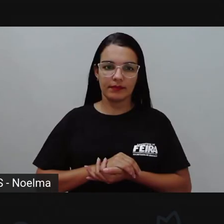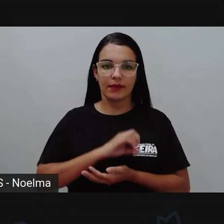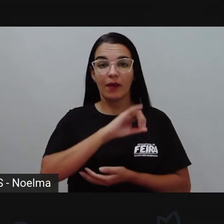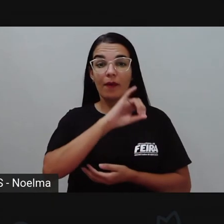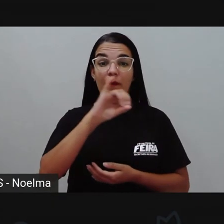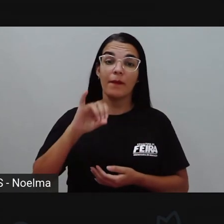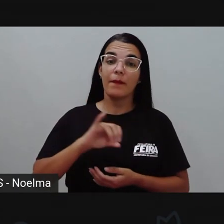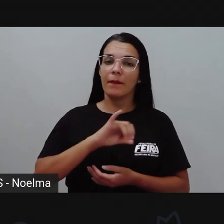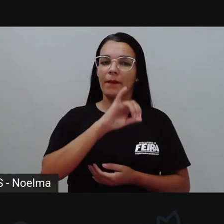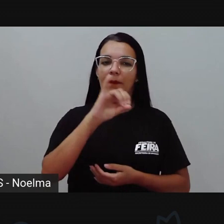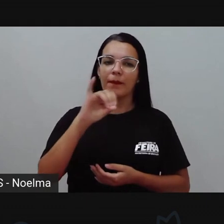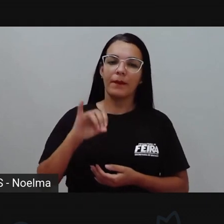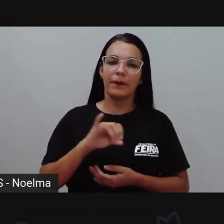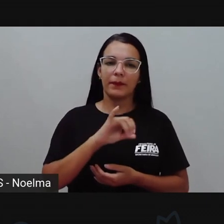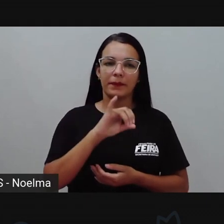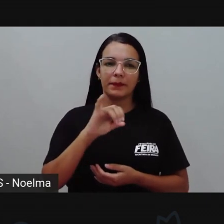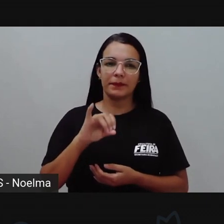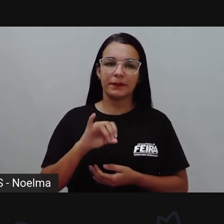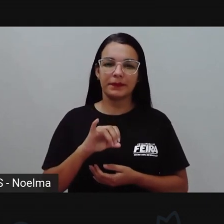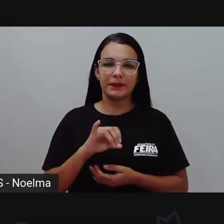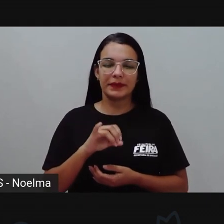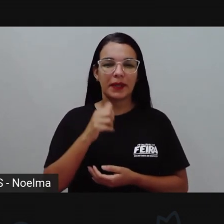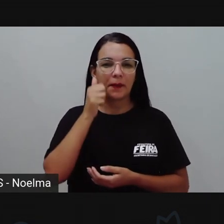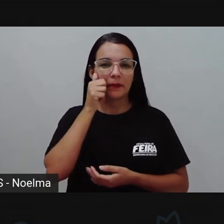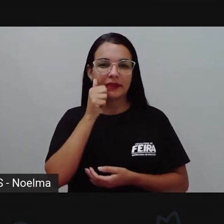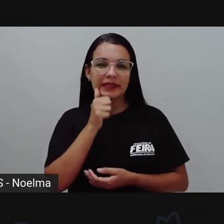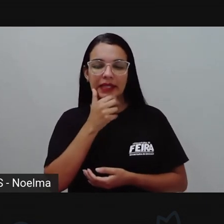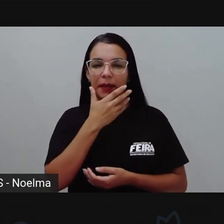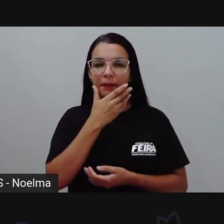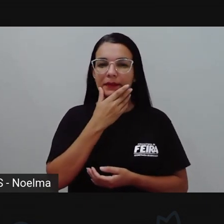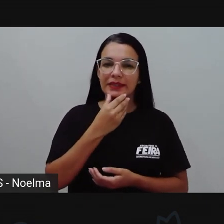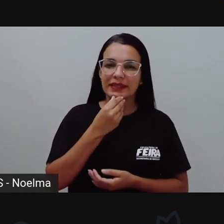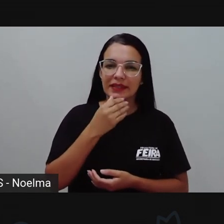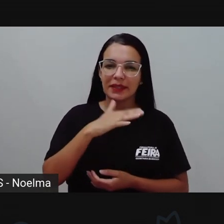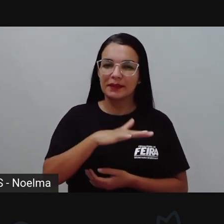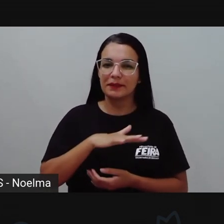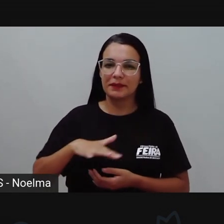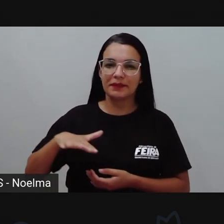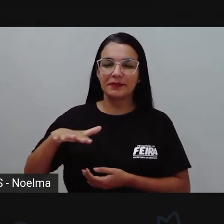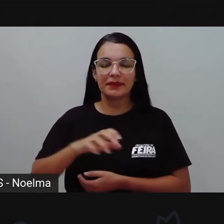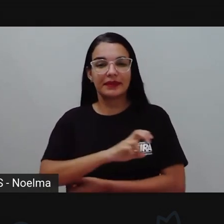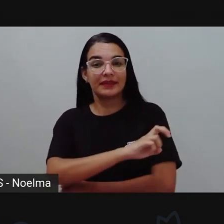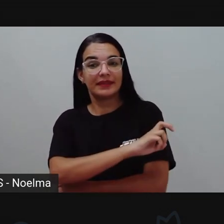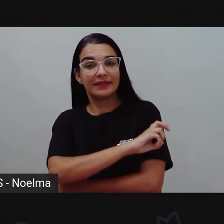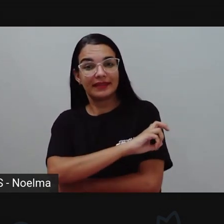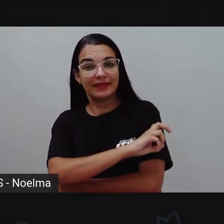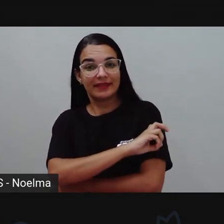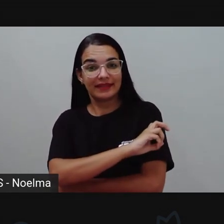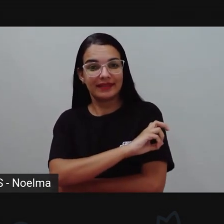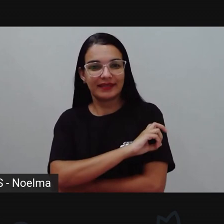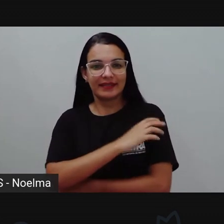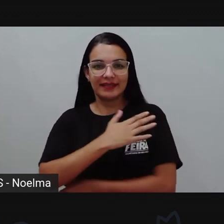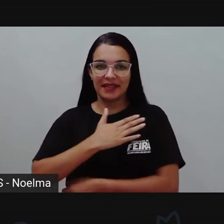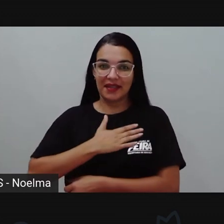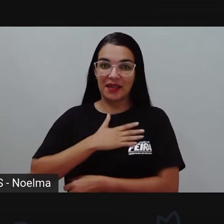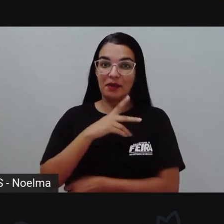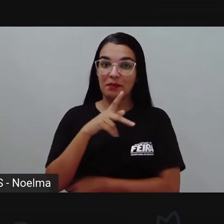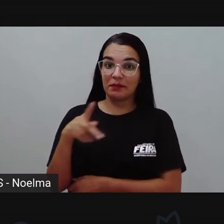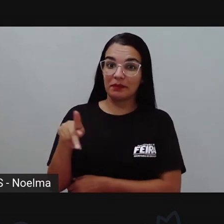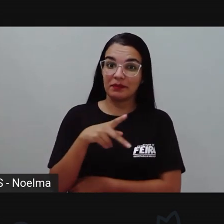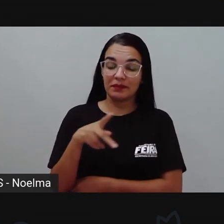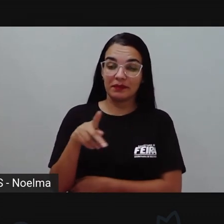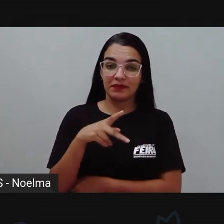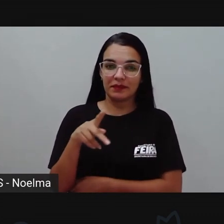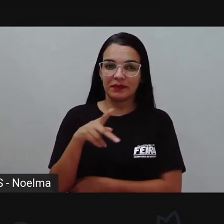Olá, meninos e meninas do 5º ano, olhem só, pessoal prova não, já sabem muito,